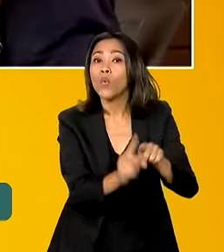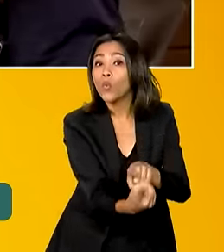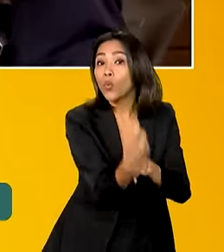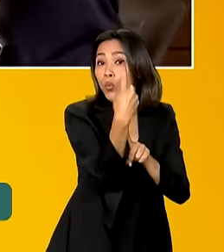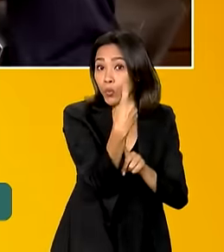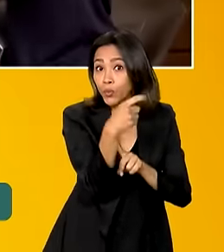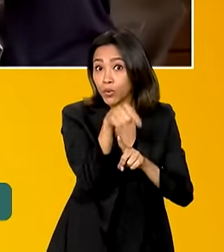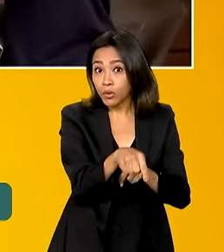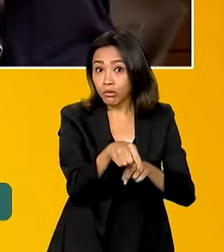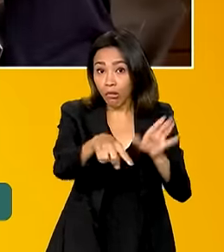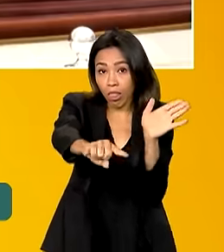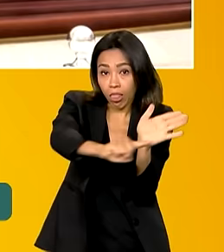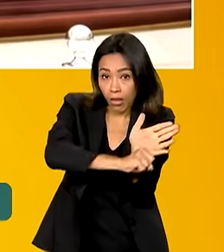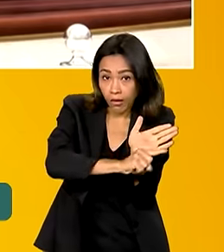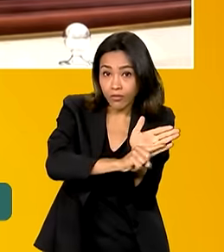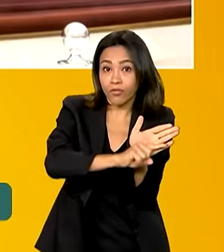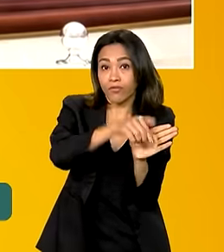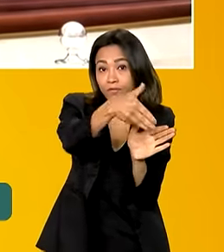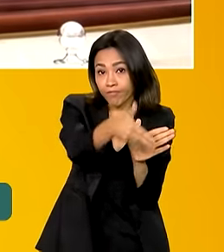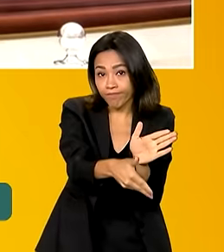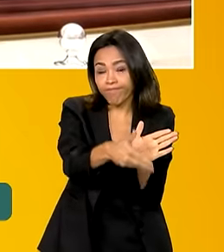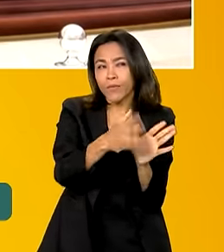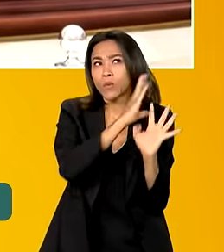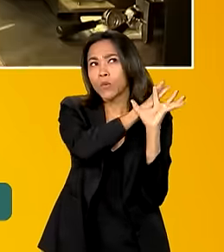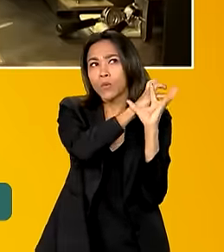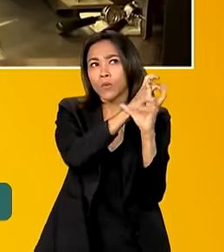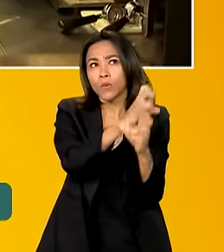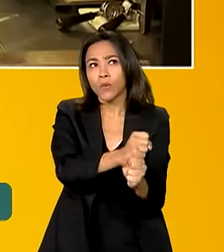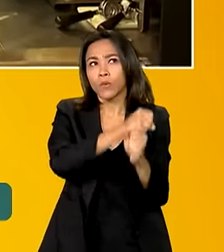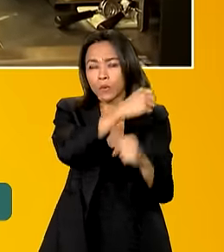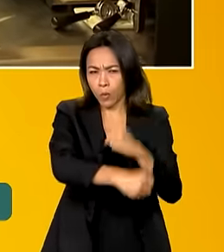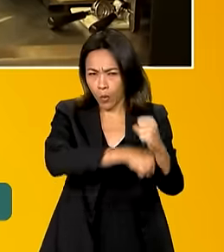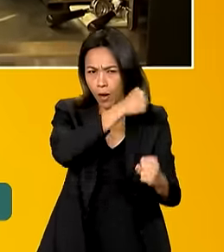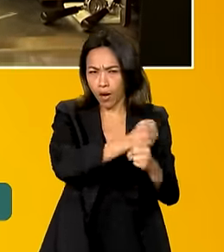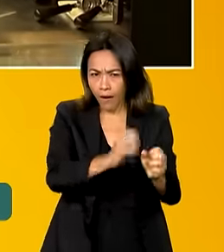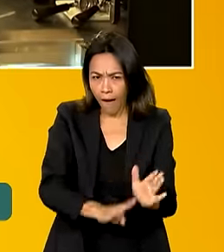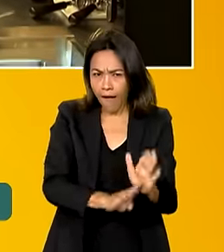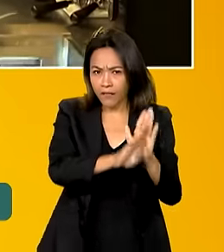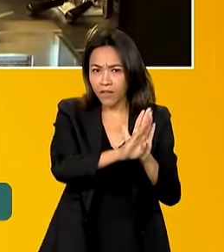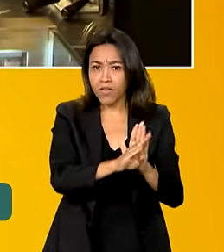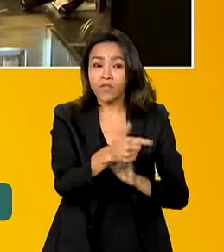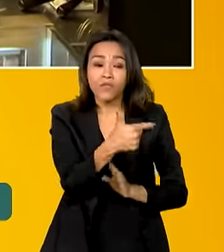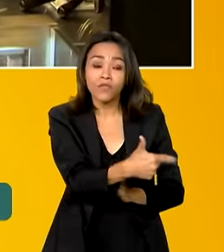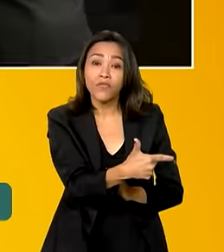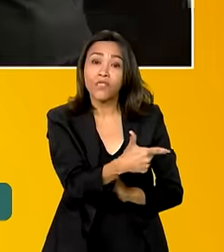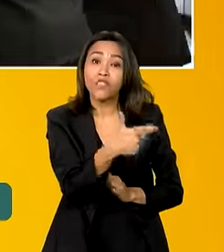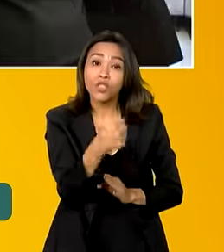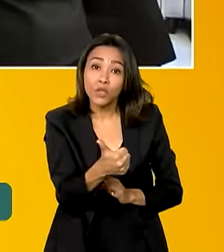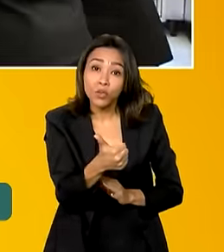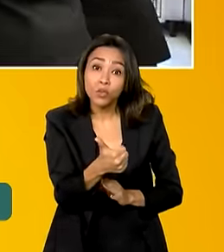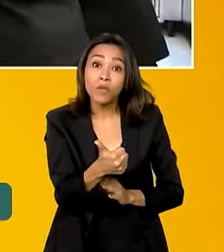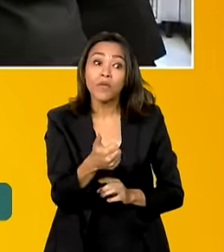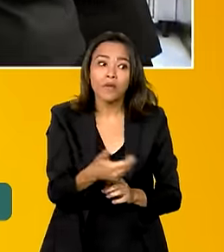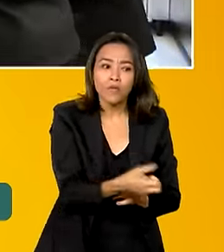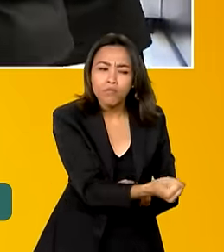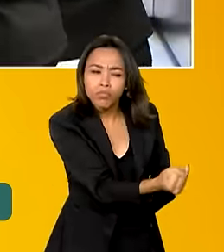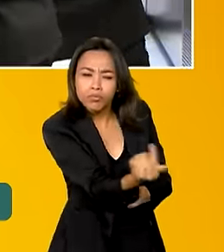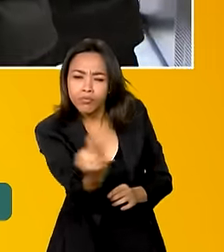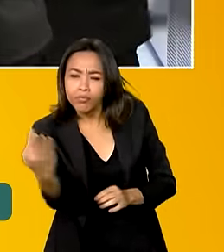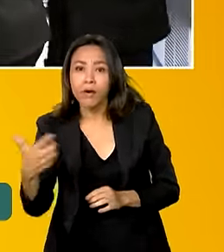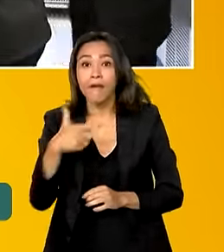destaque negativo. No acumulado do ano, o avanço do setor se deu em 21 das 27